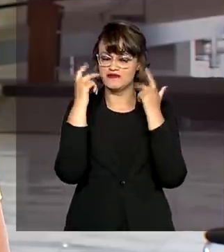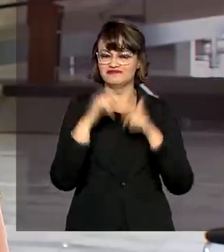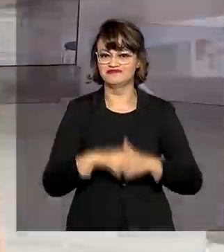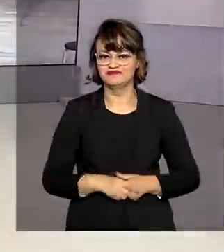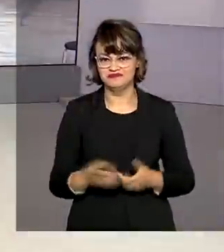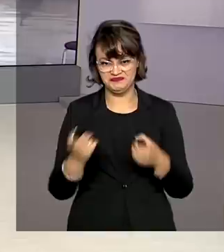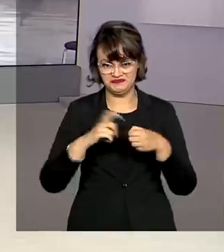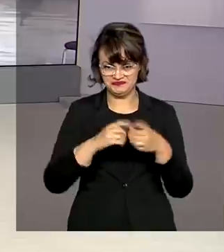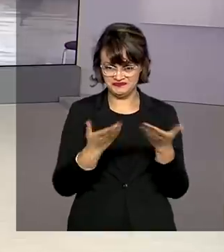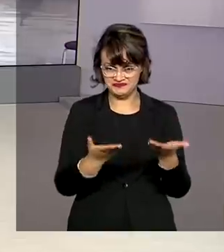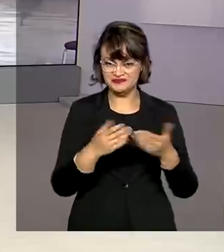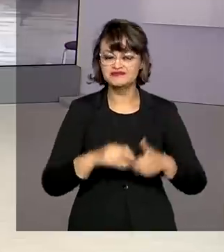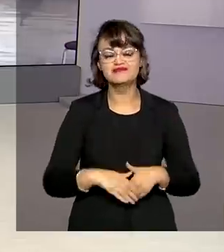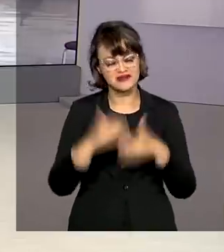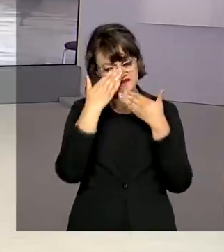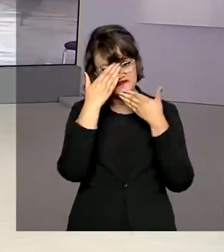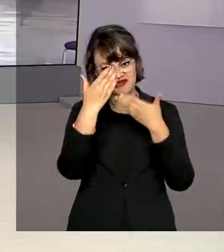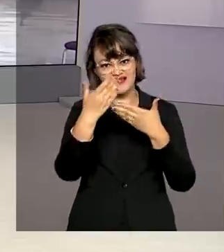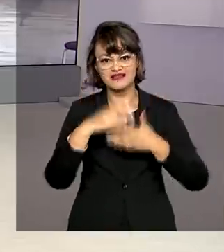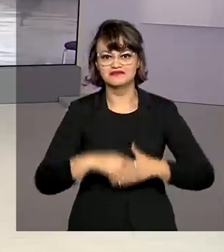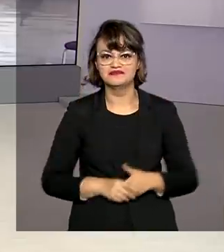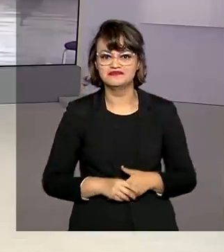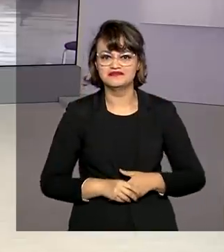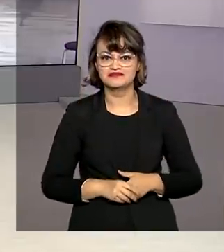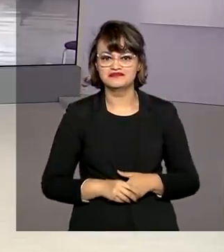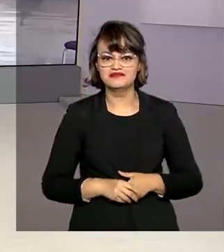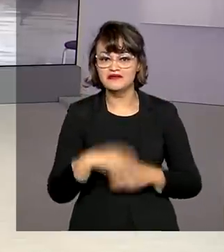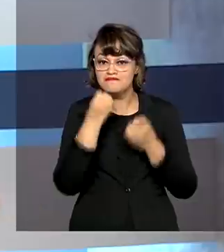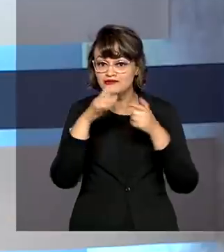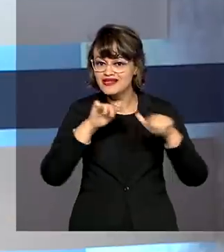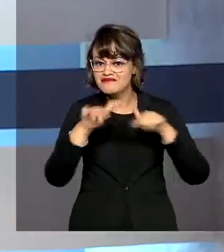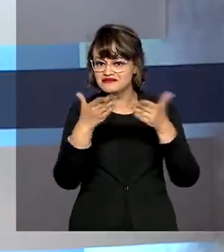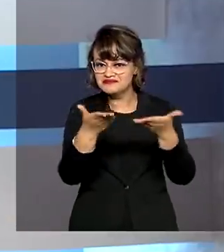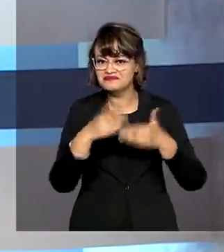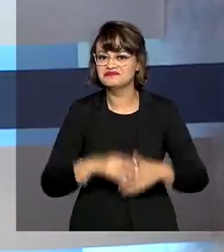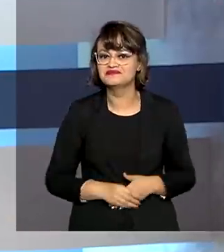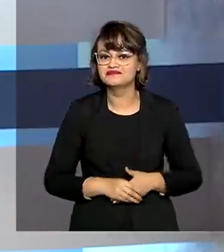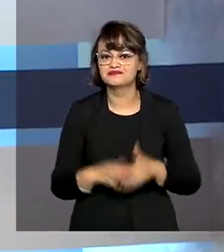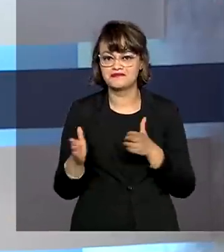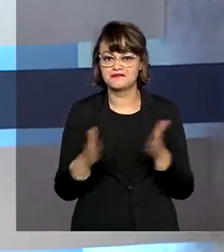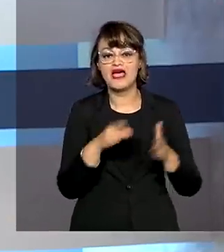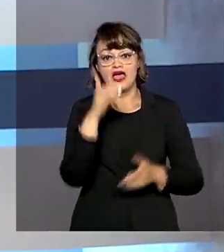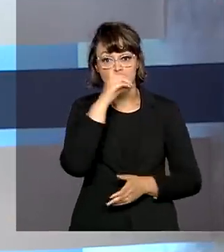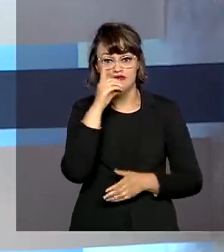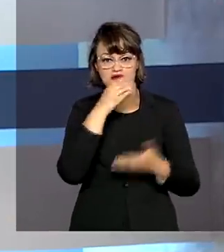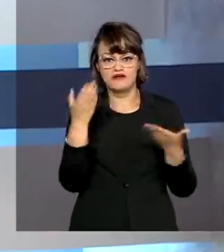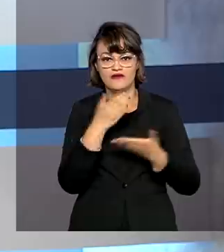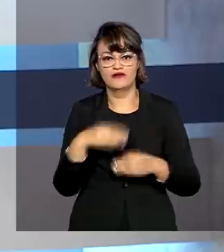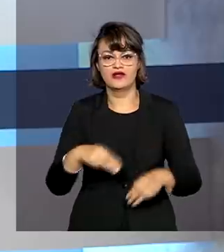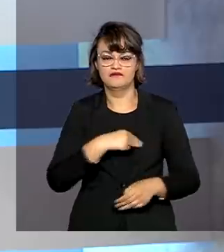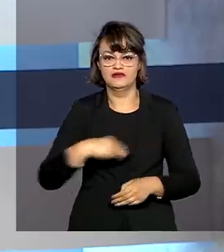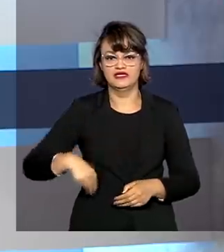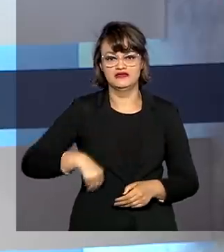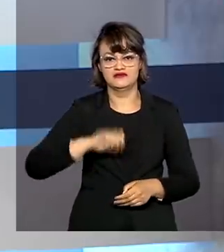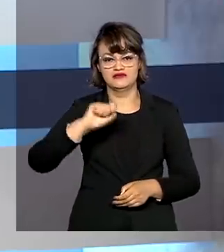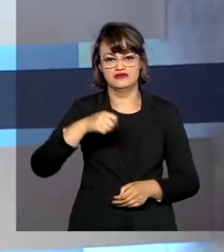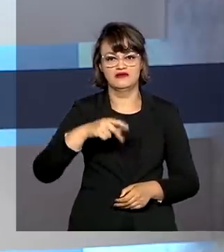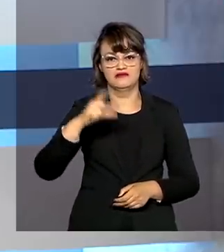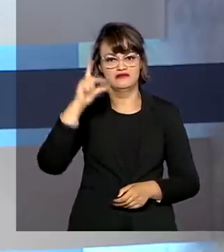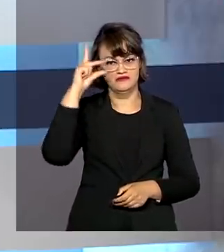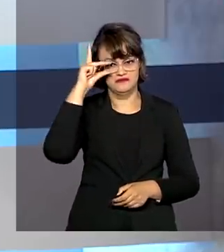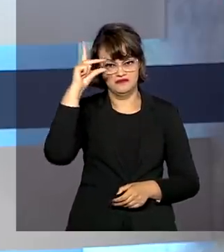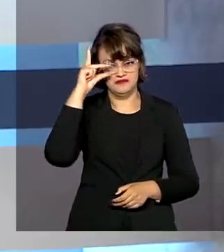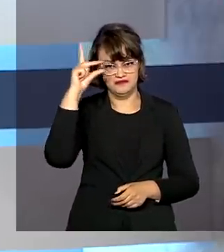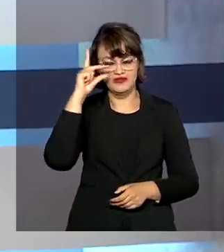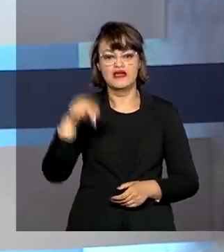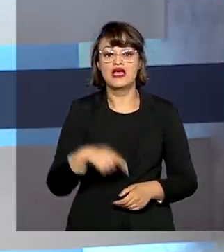Volto com você. Acerto, Selma. Muito obrigada pelas suas informações. Bom trabalho para você. E neste domingo, o ministro André Mendonça, da Justiça e